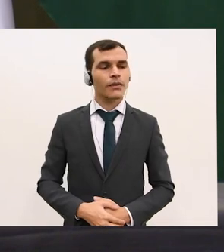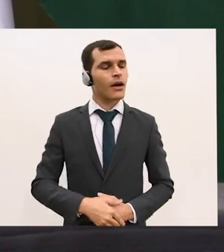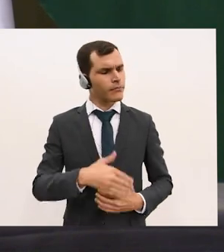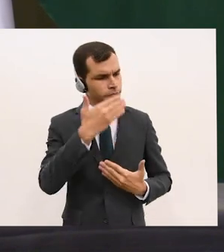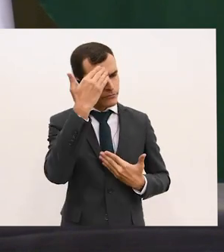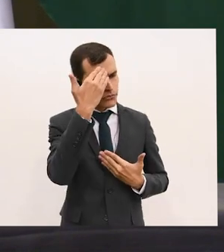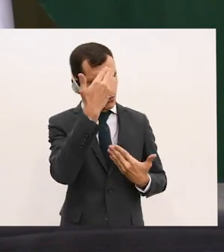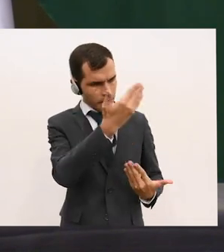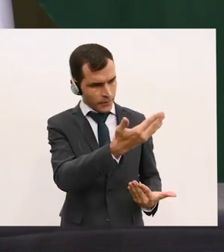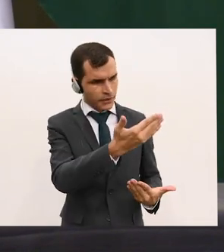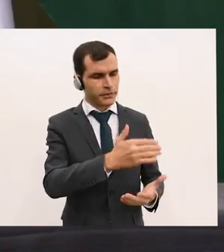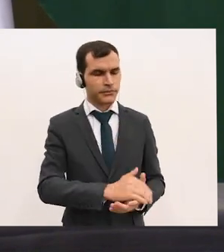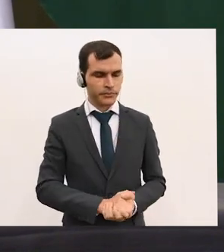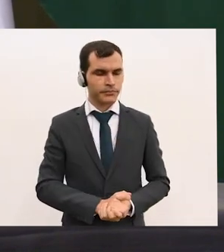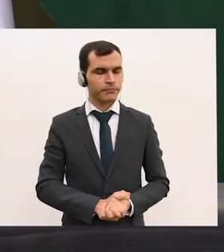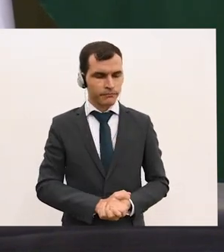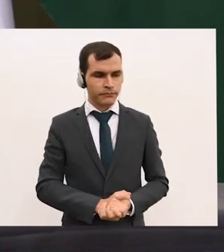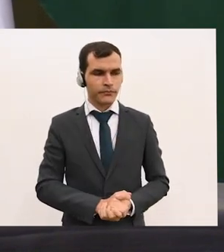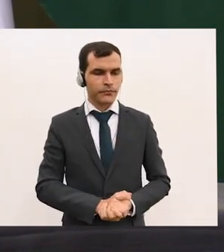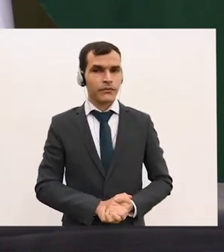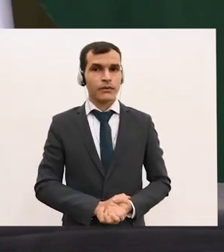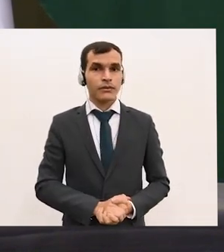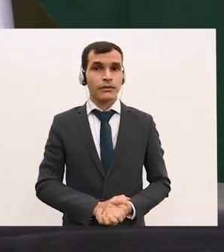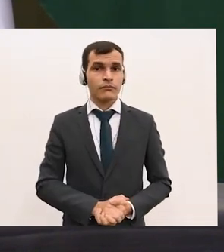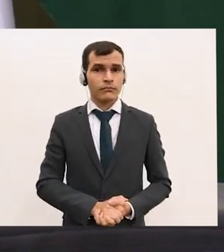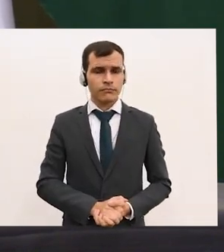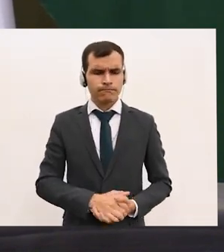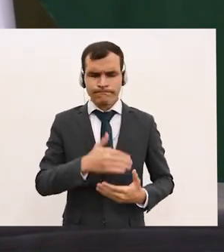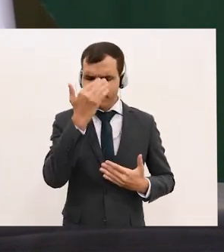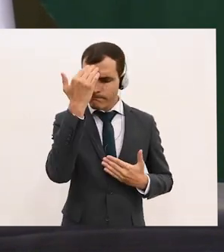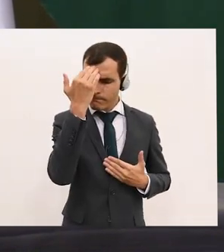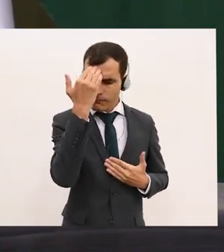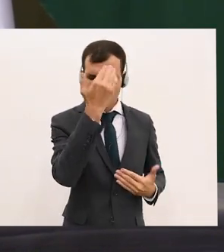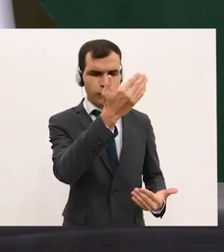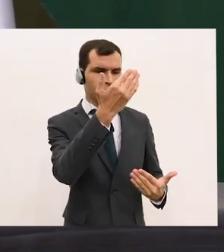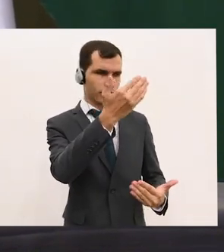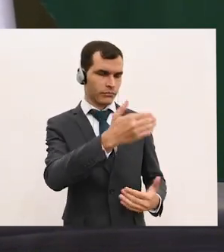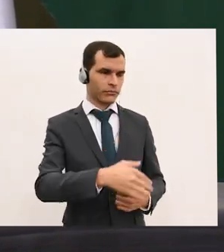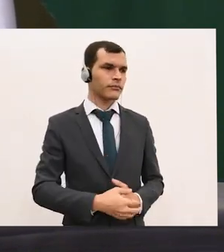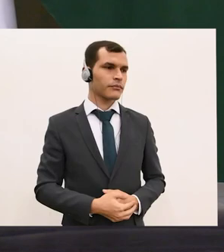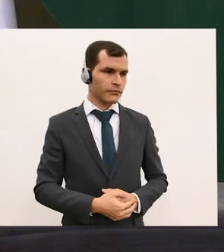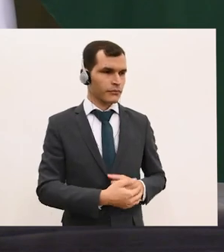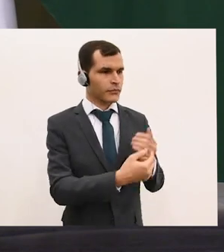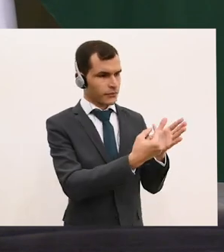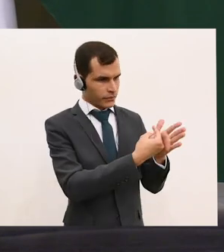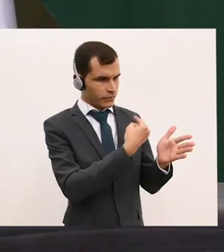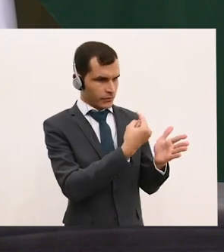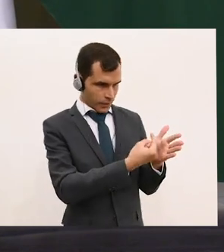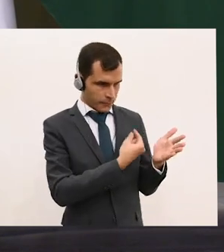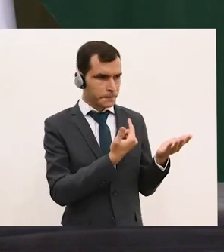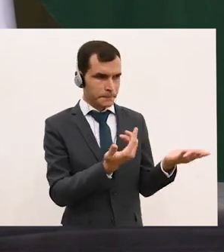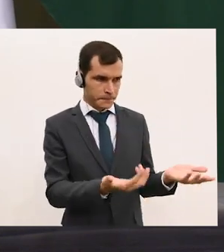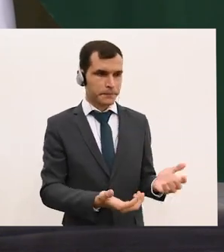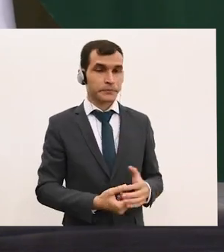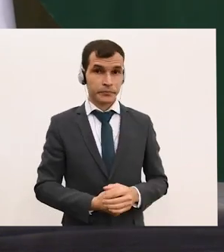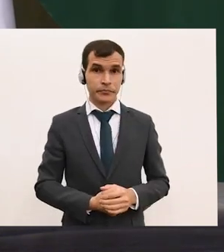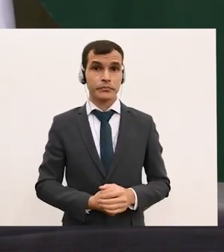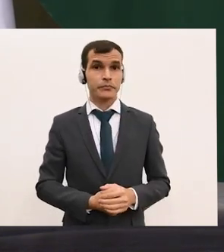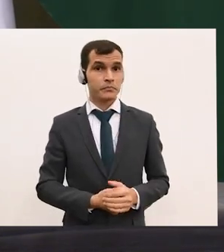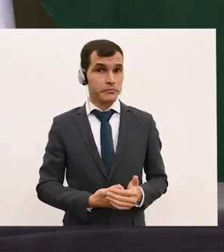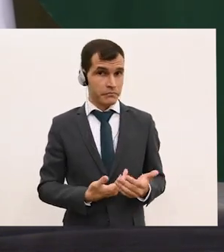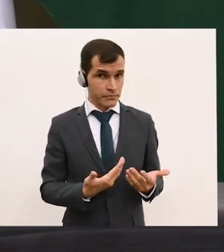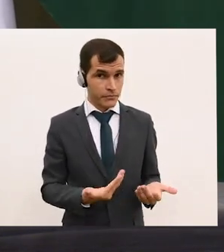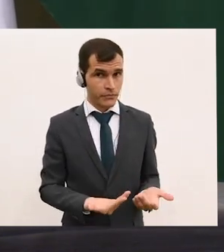Well, thank you very much for those questions. Let me just say that on the